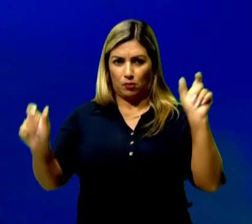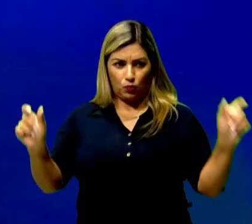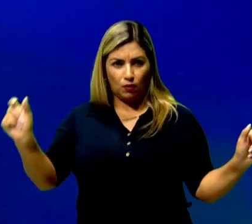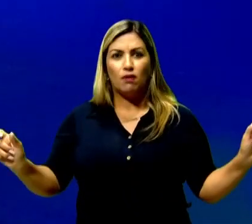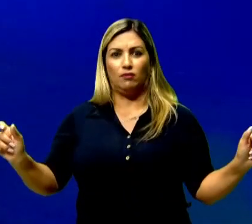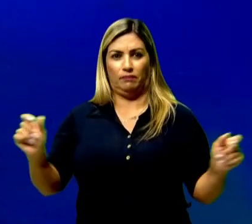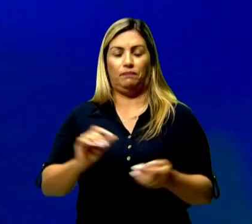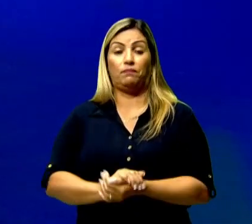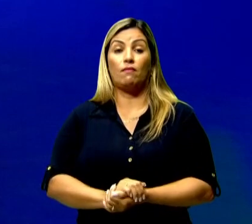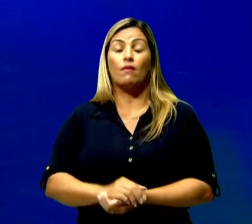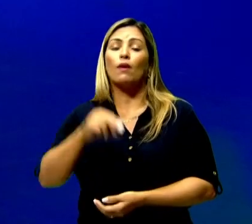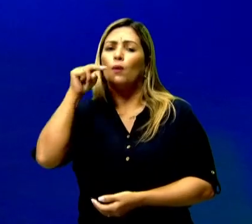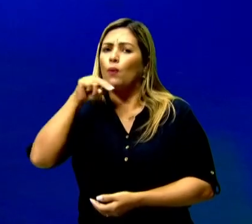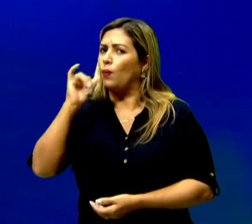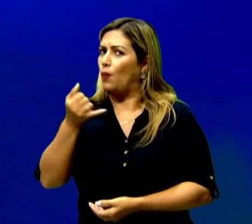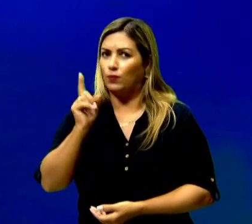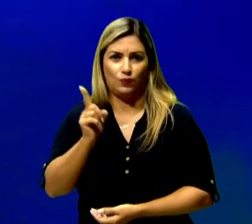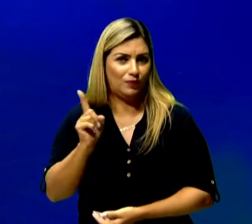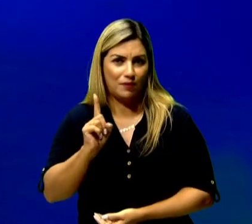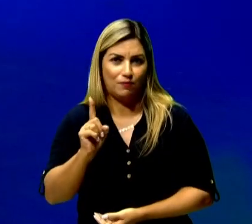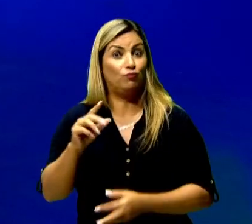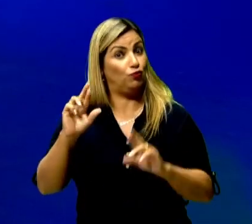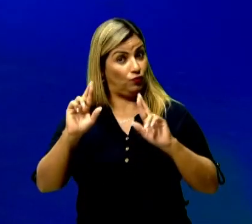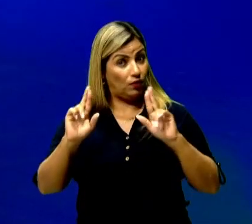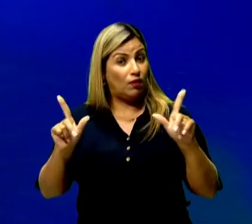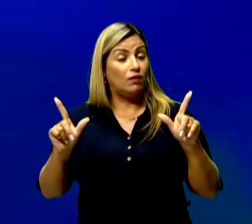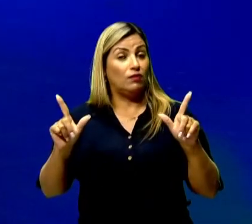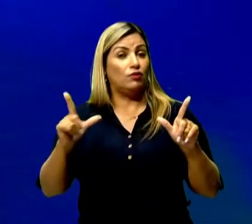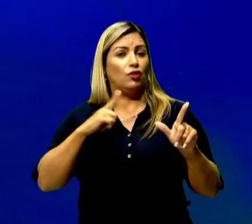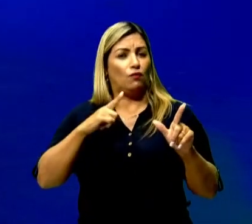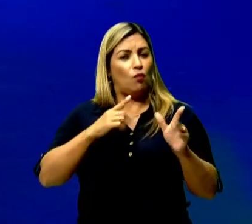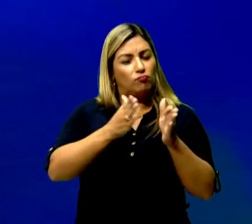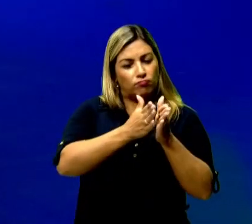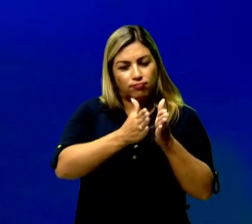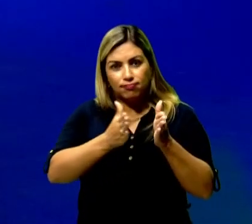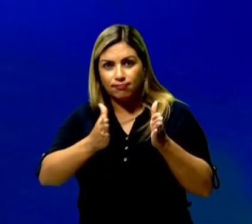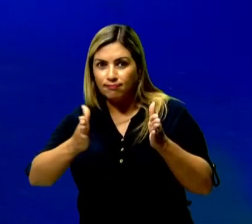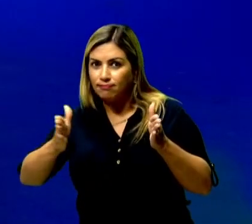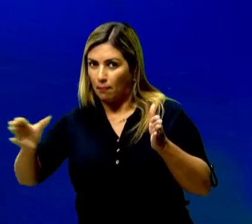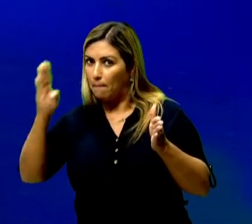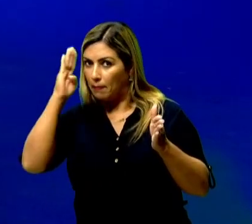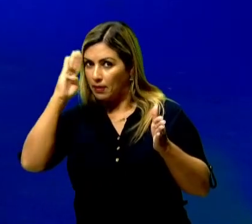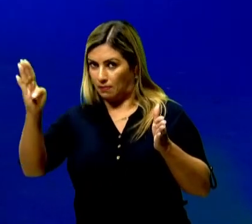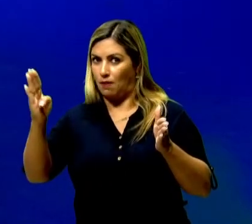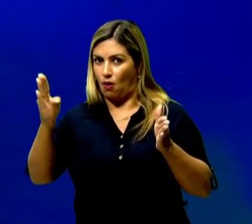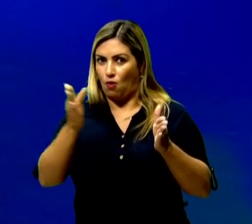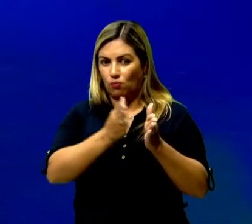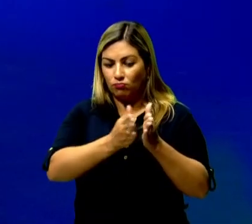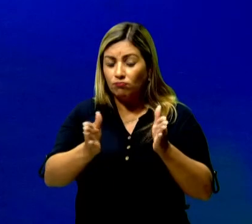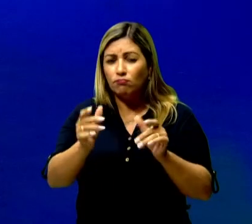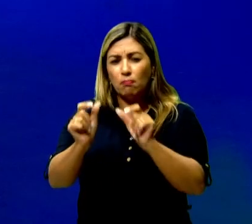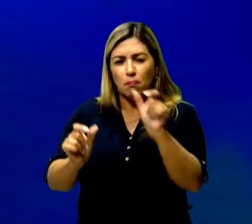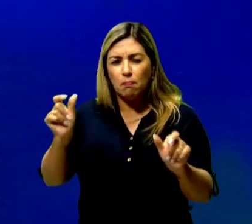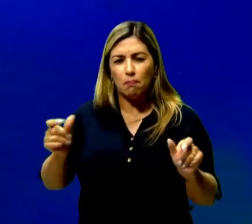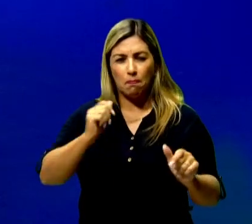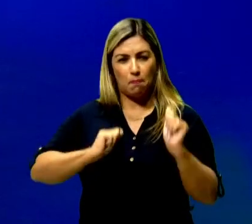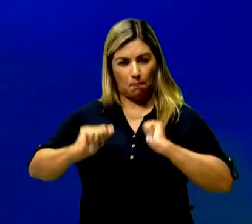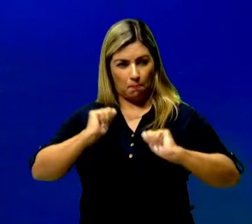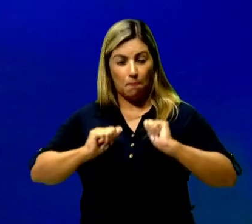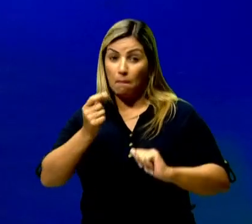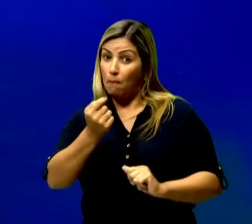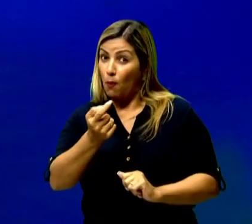acontecer. No conto, eu vou traçar essa linha narrativa principal com poucos personagens,